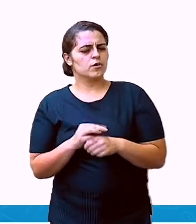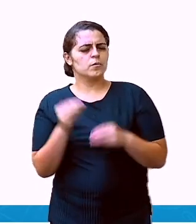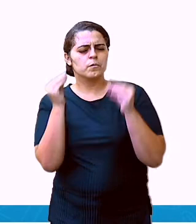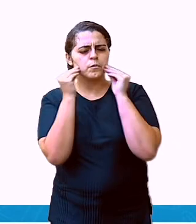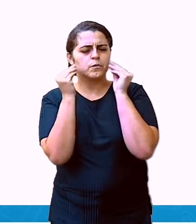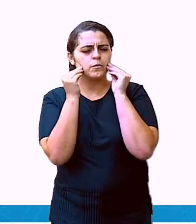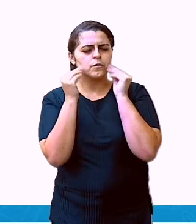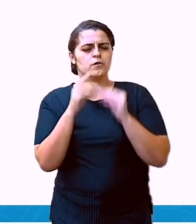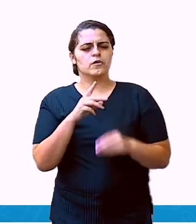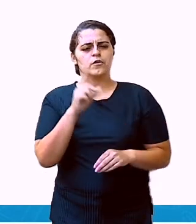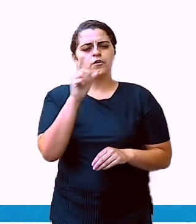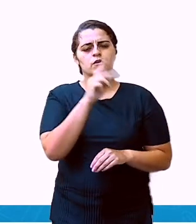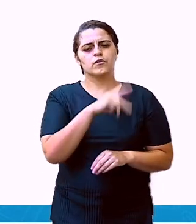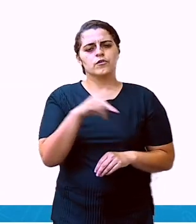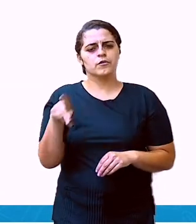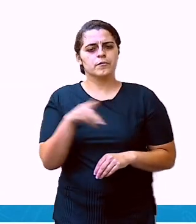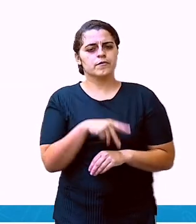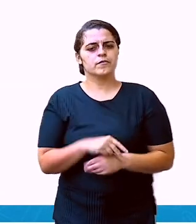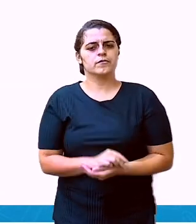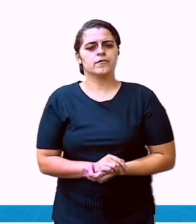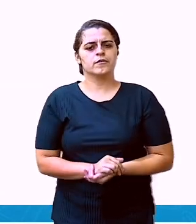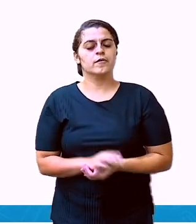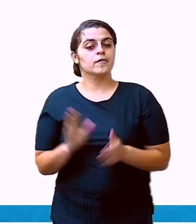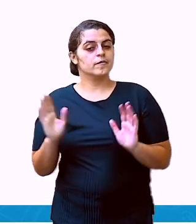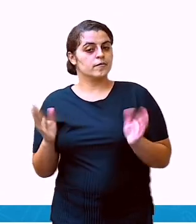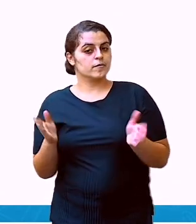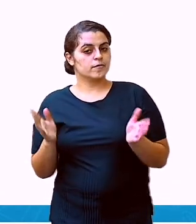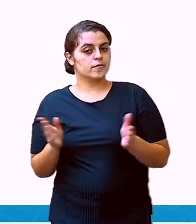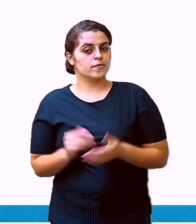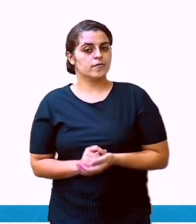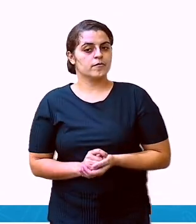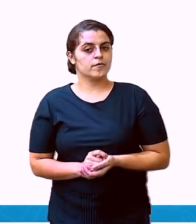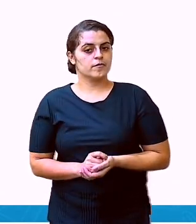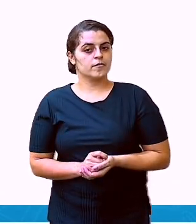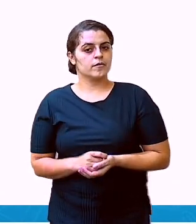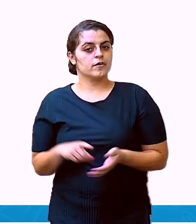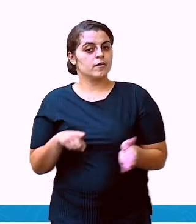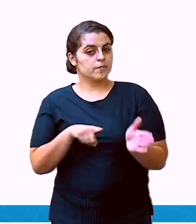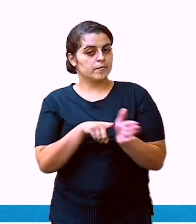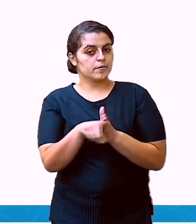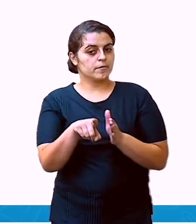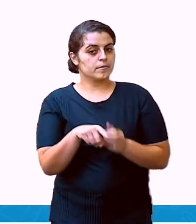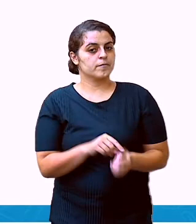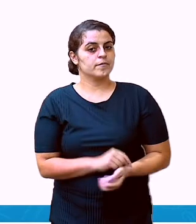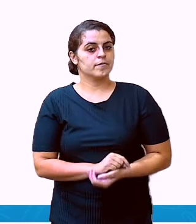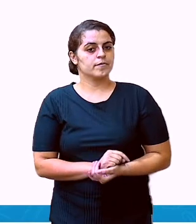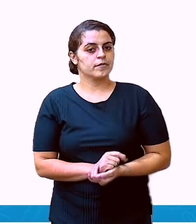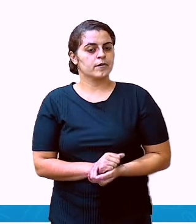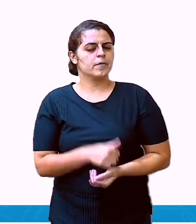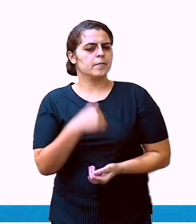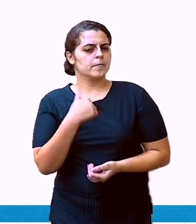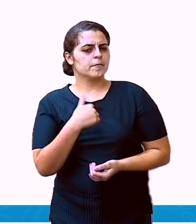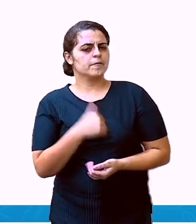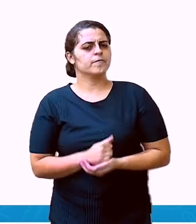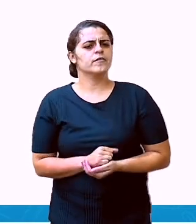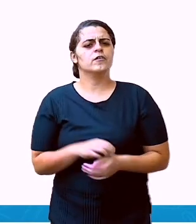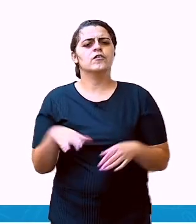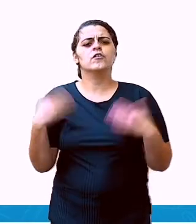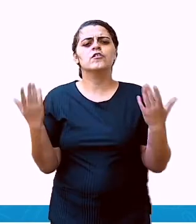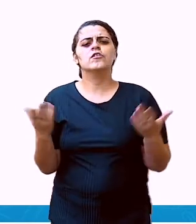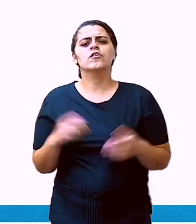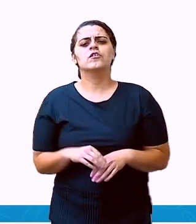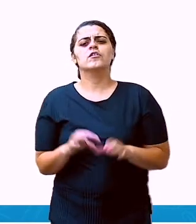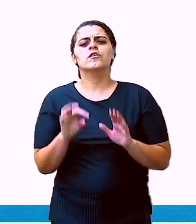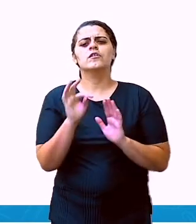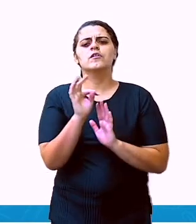Beijos, professora Neuzinha. Agora, vamos ao nosso quiz. Que tipo de texto que